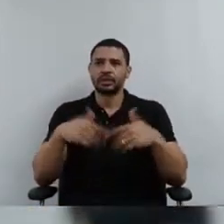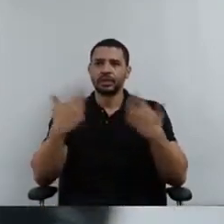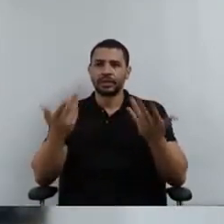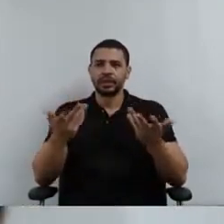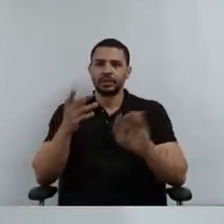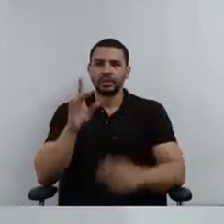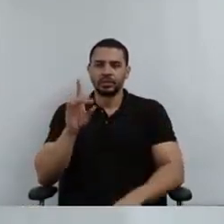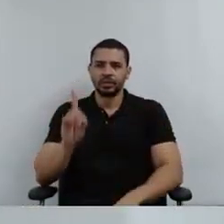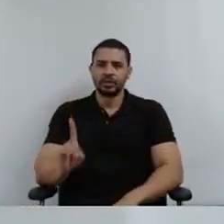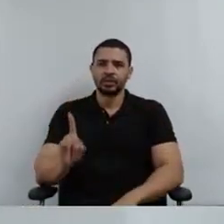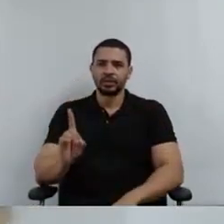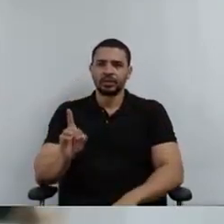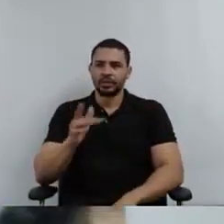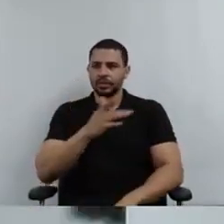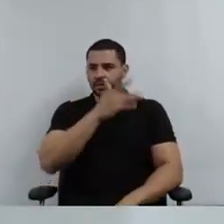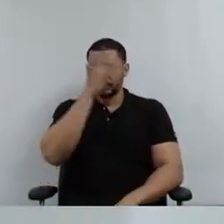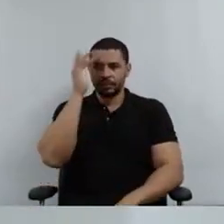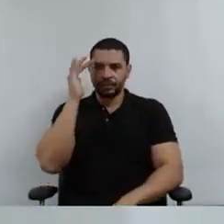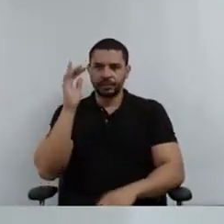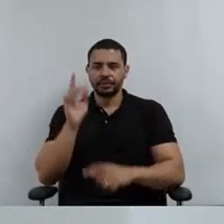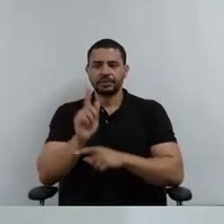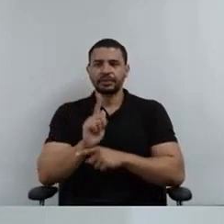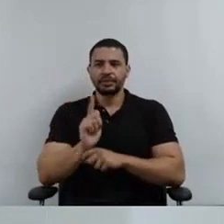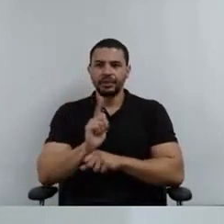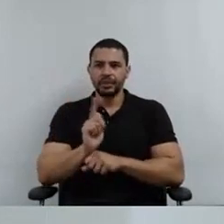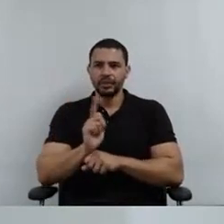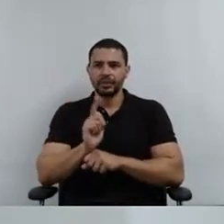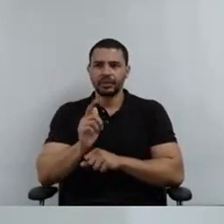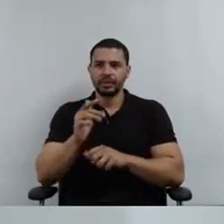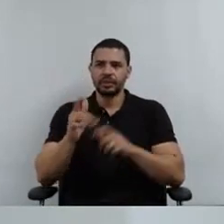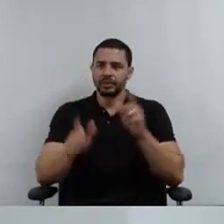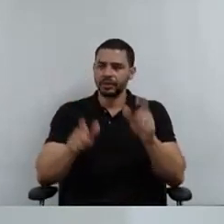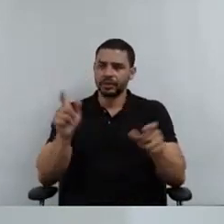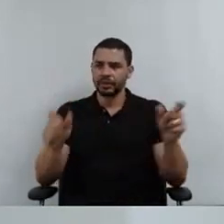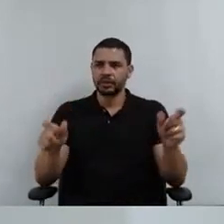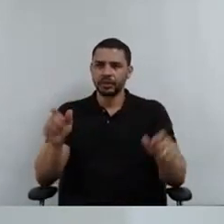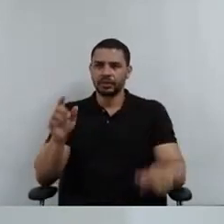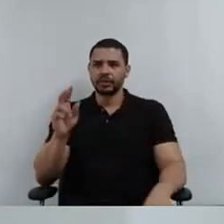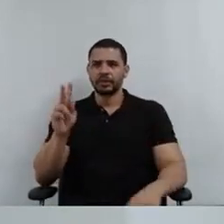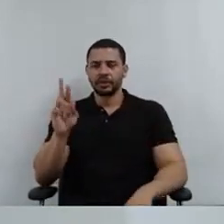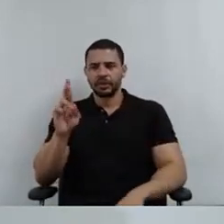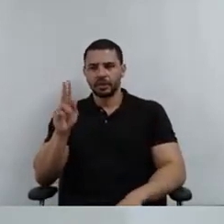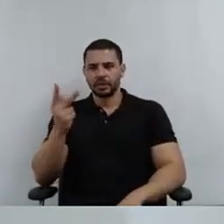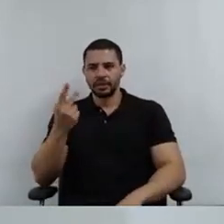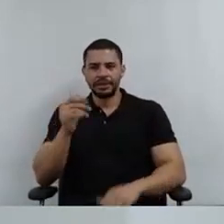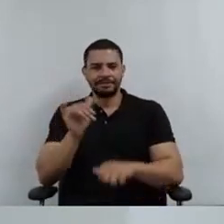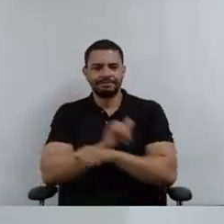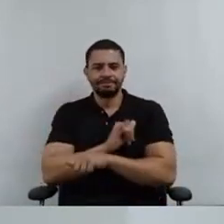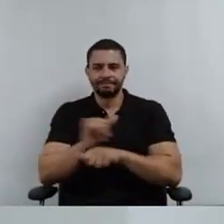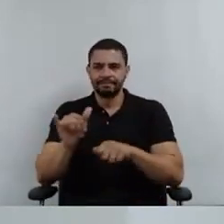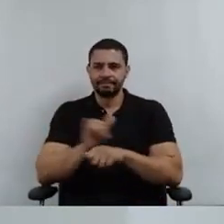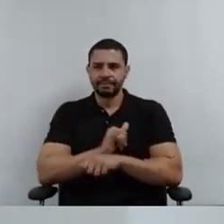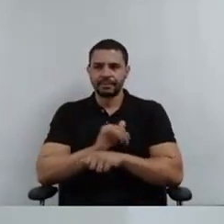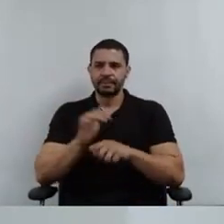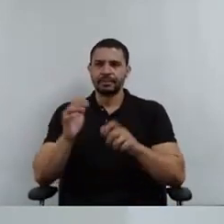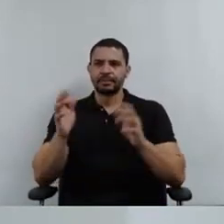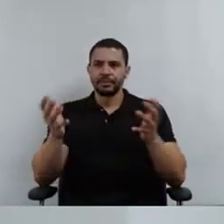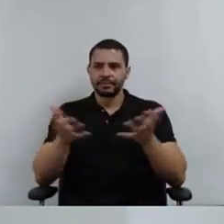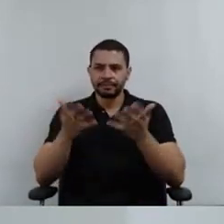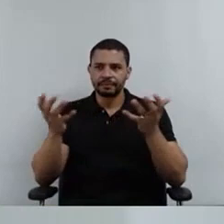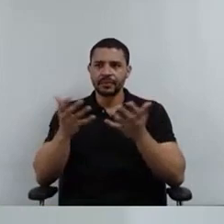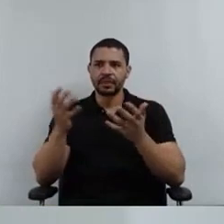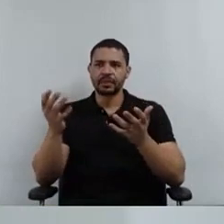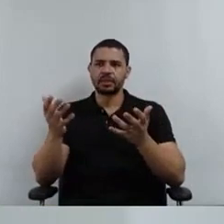pessoas merece destaque e o Departamento de Recursos Humanos deve ocupar um lugar estratégico do ponto de vista institucional,